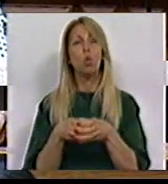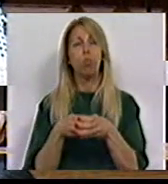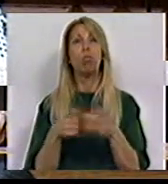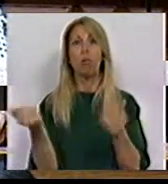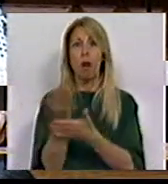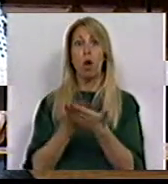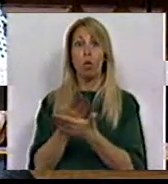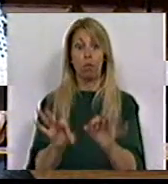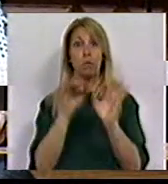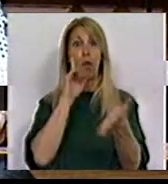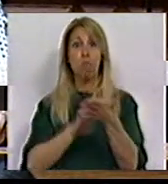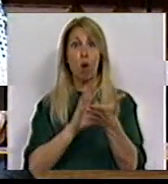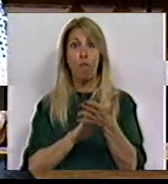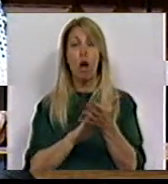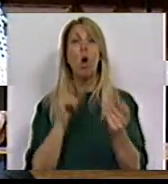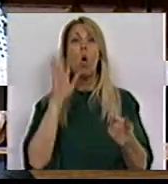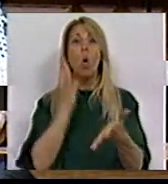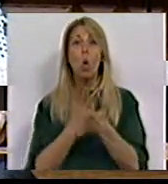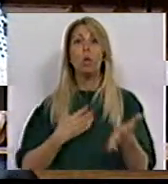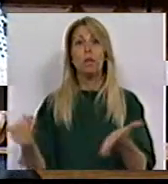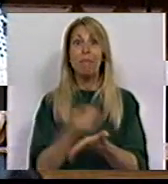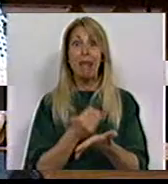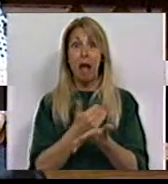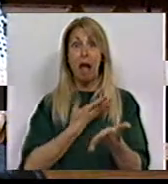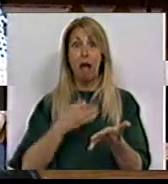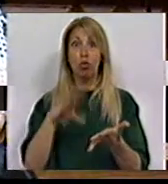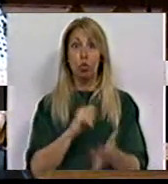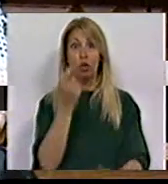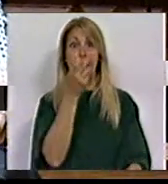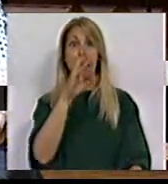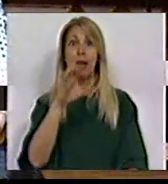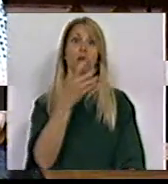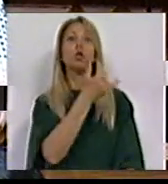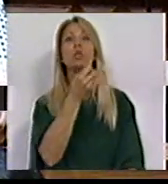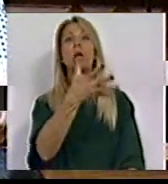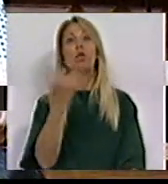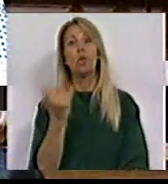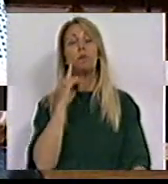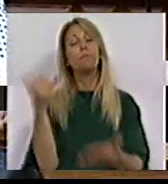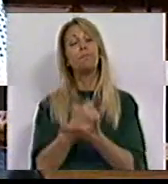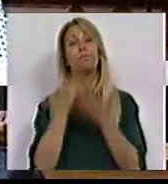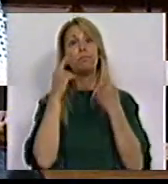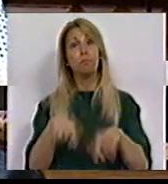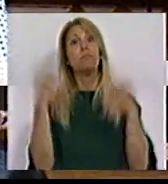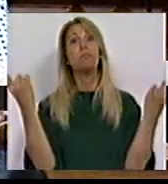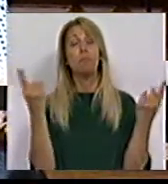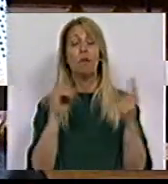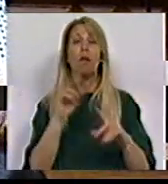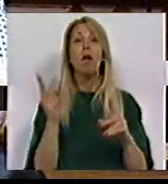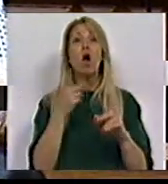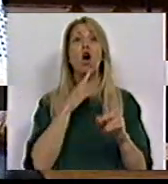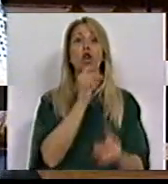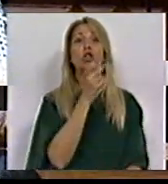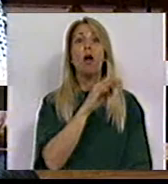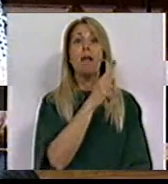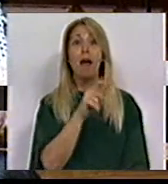tal como comprovam os últimos dados da ERC de 2012. Estes dados revelam que apenas dois grupos, a SONAI e